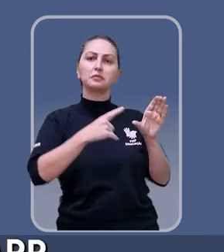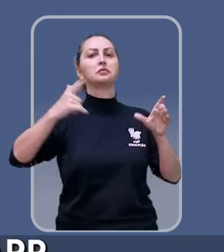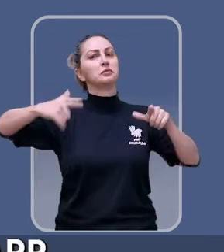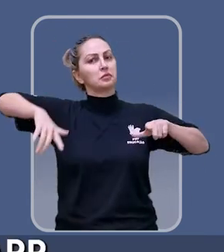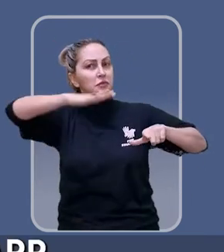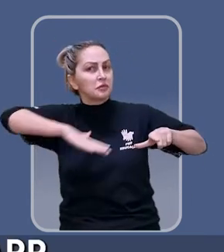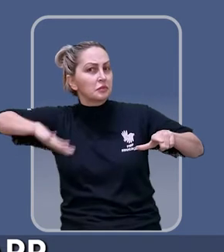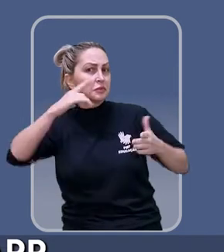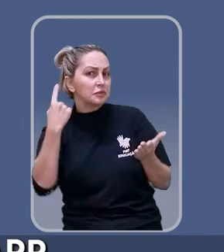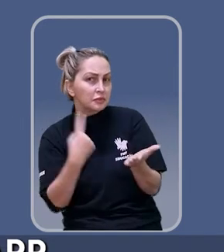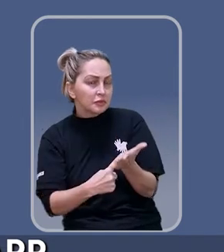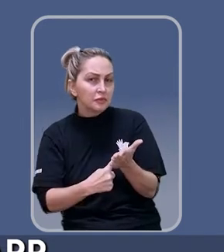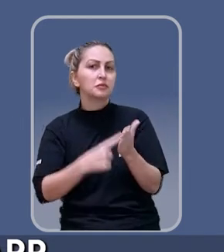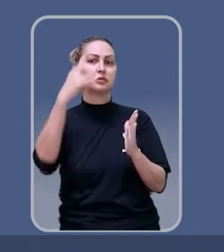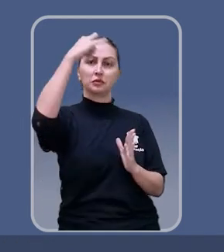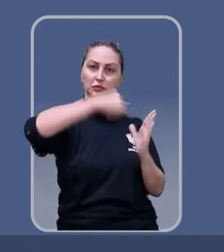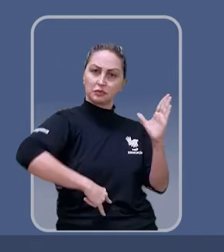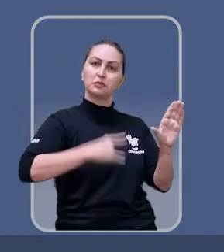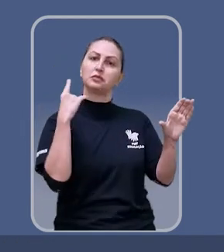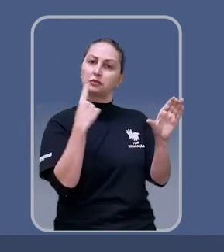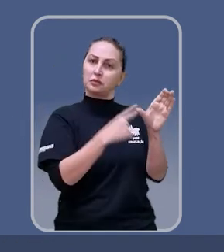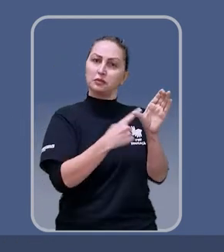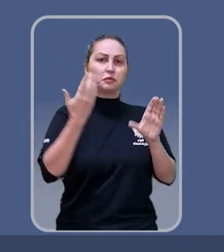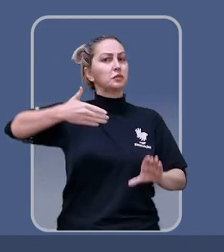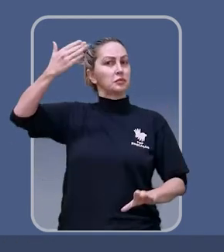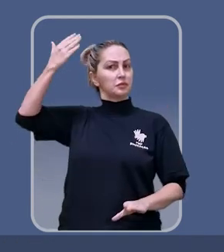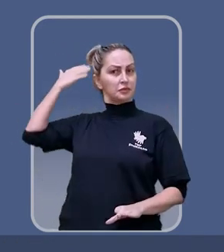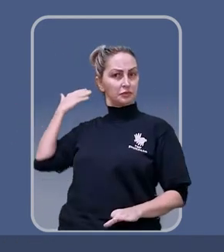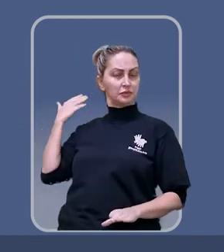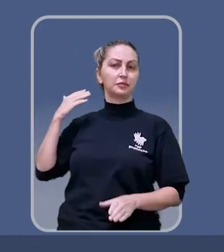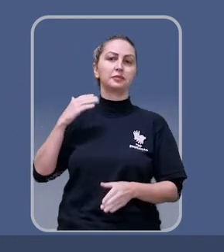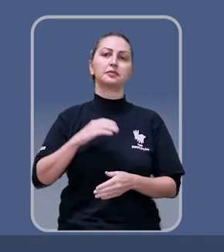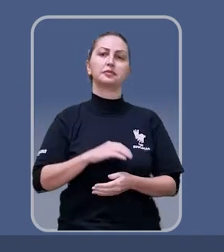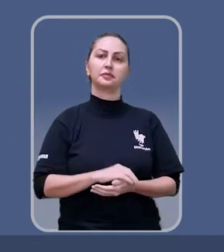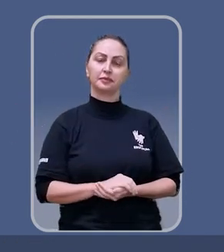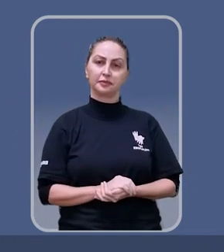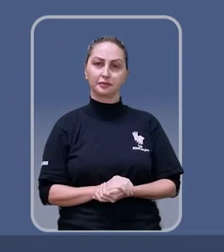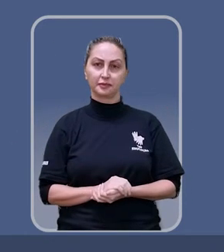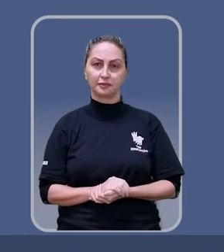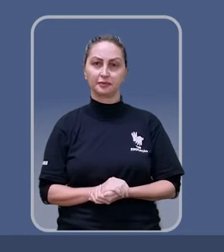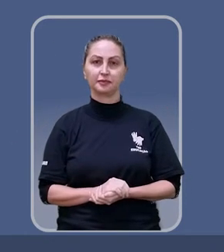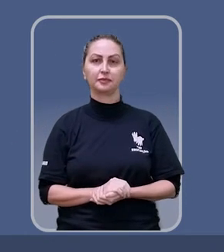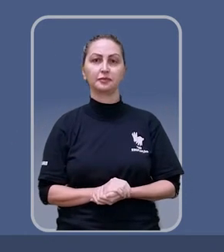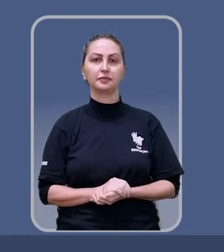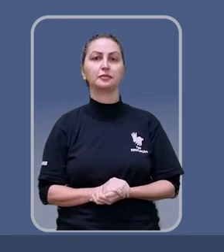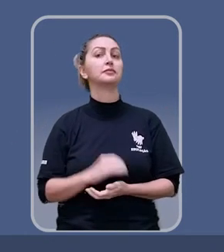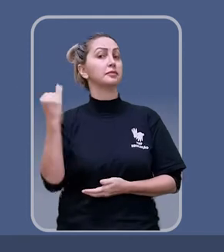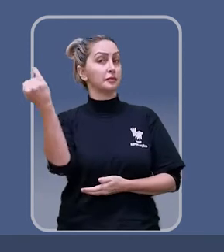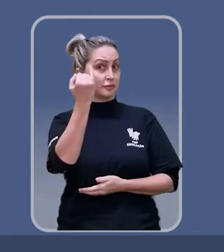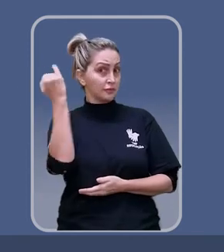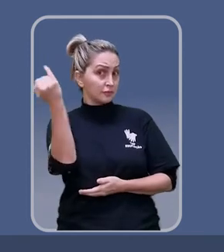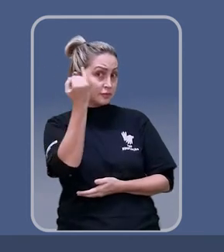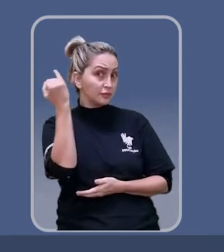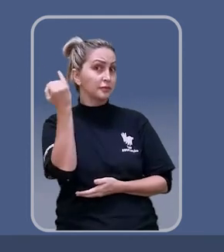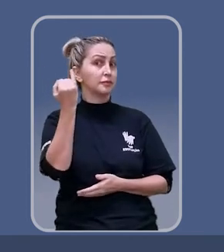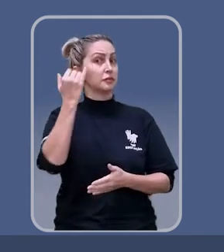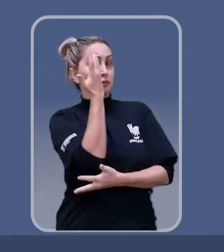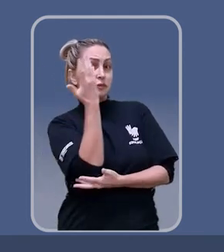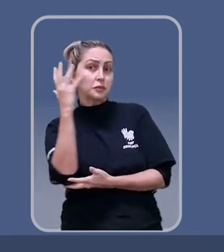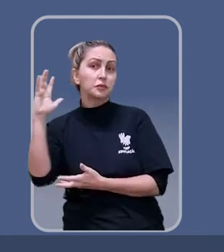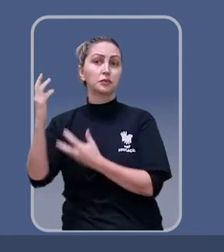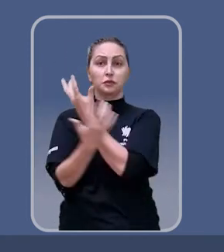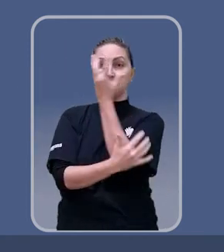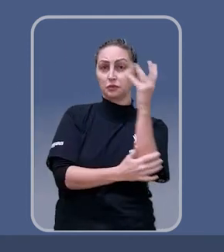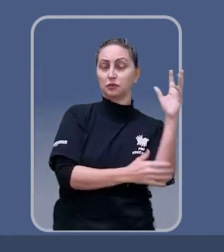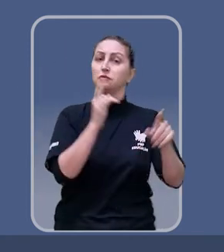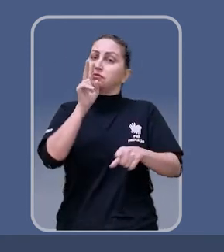base no zoneamento de APP que foi definido em planos diretores anteriores. Outra situação é a importância de reforçar que